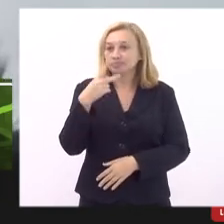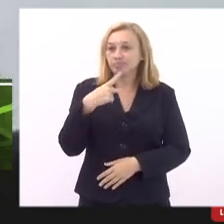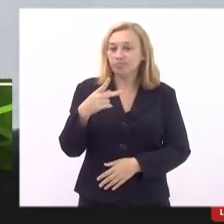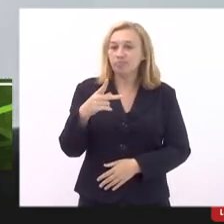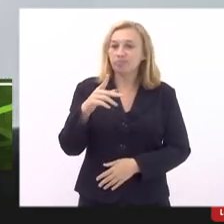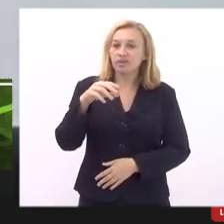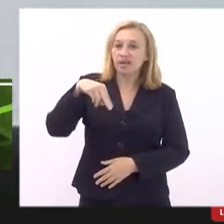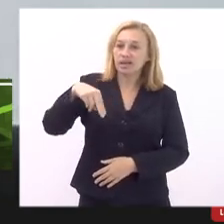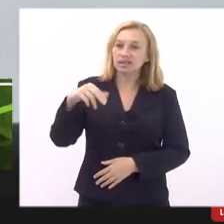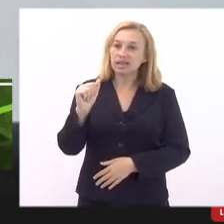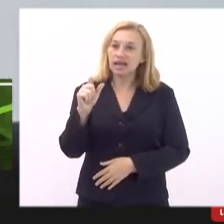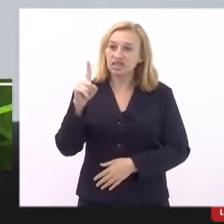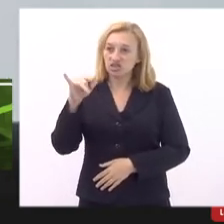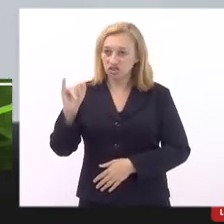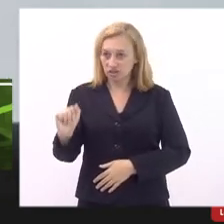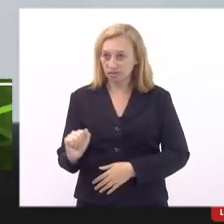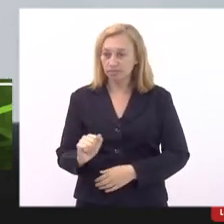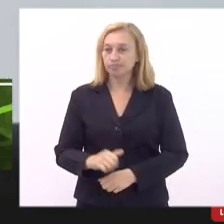Nádia.